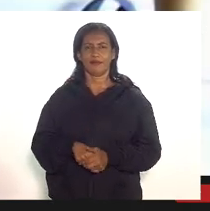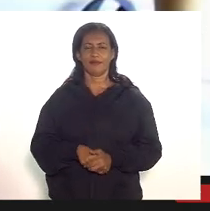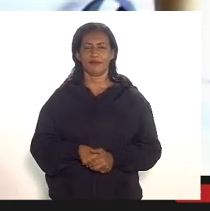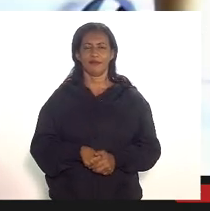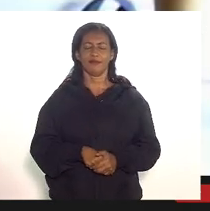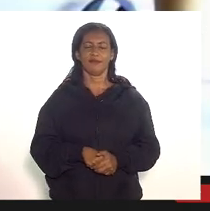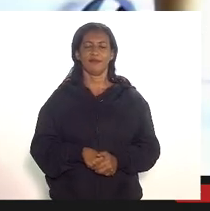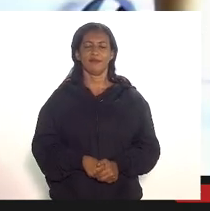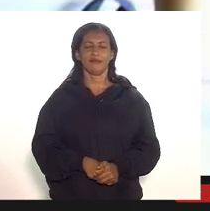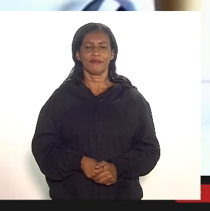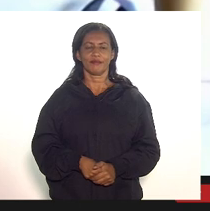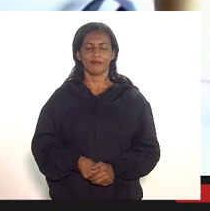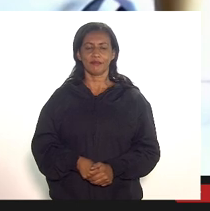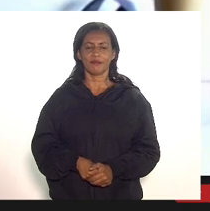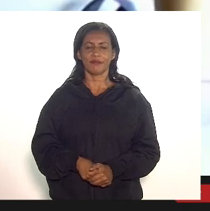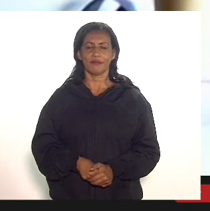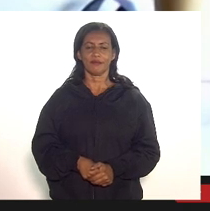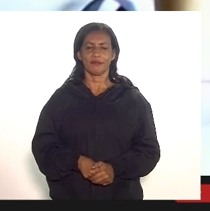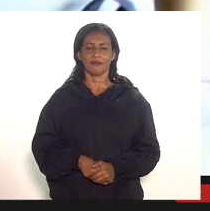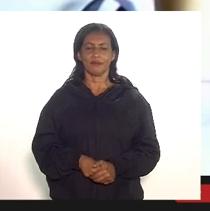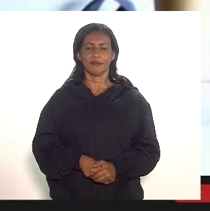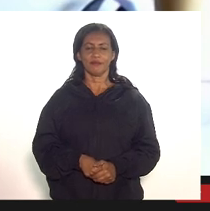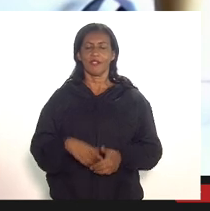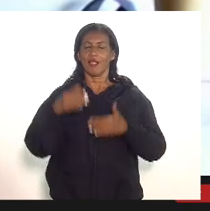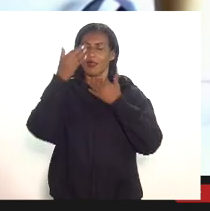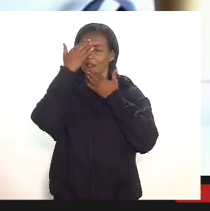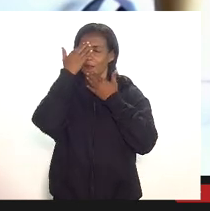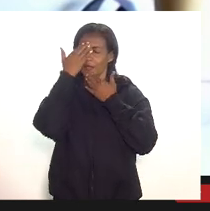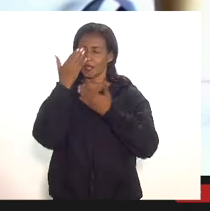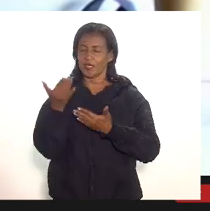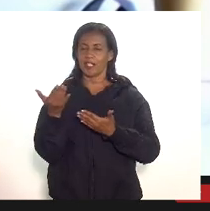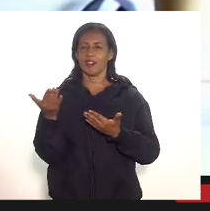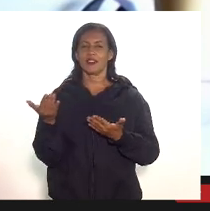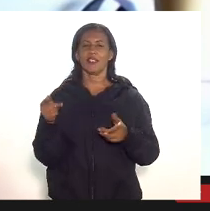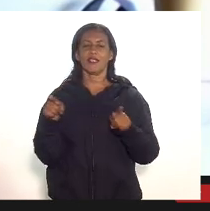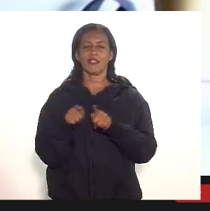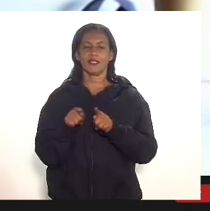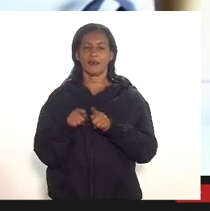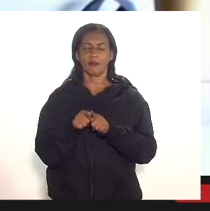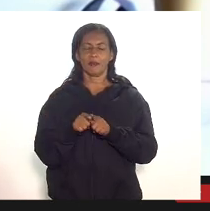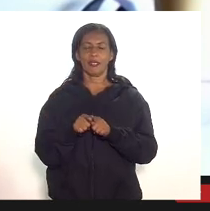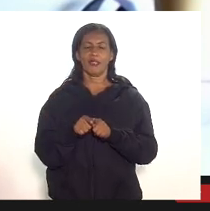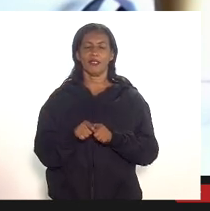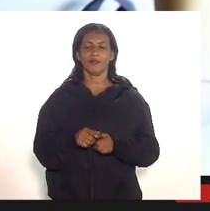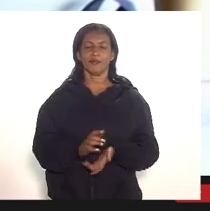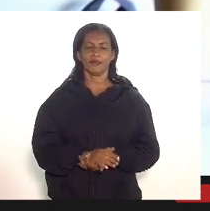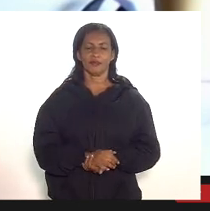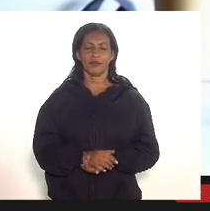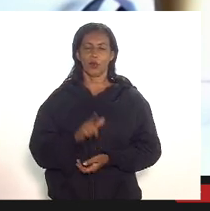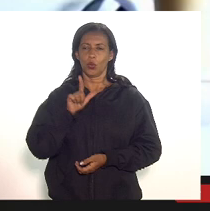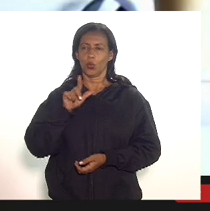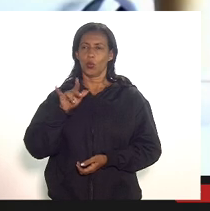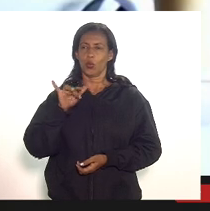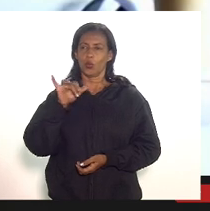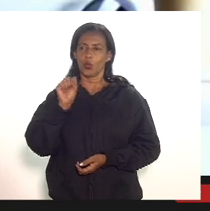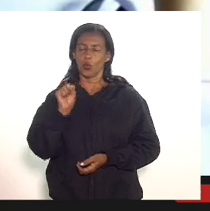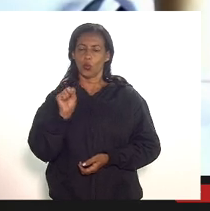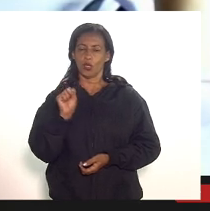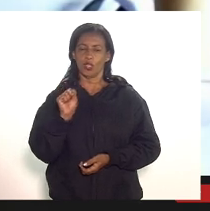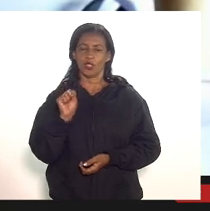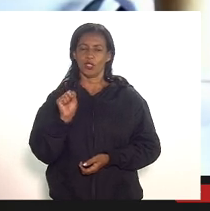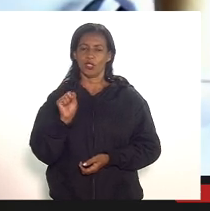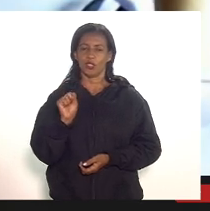auditoria agradecer a presença do Petro do Luiz Antônio da